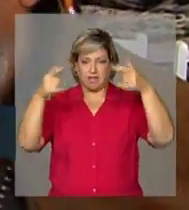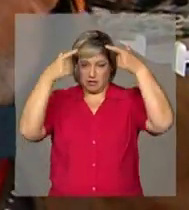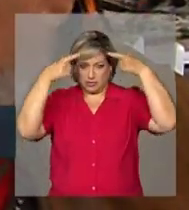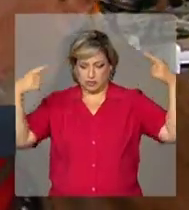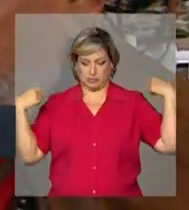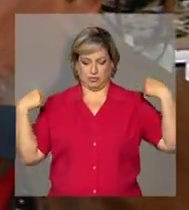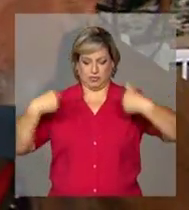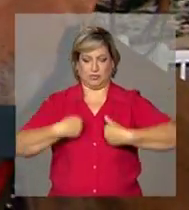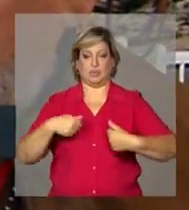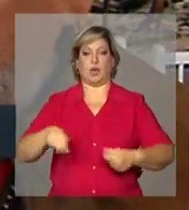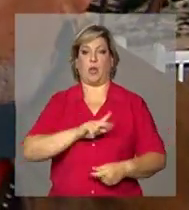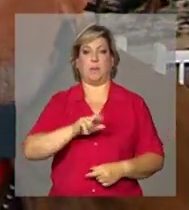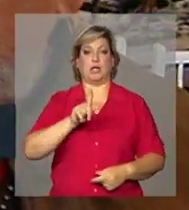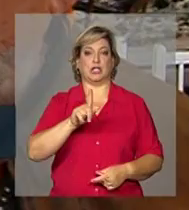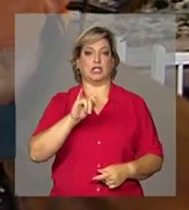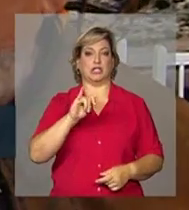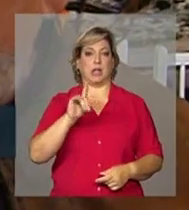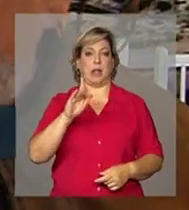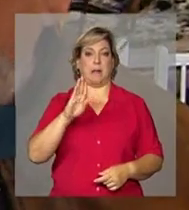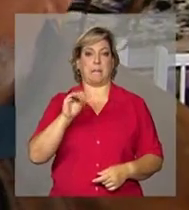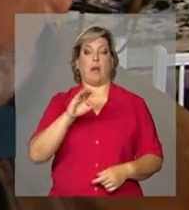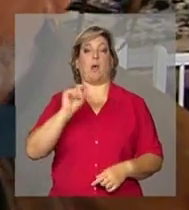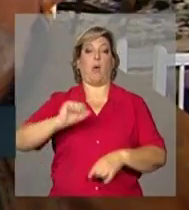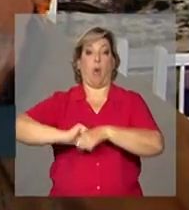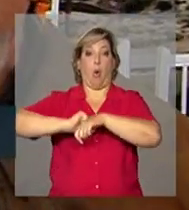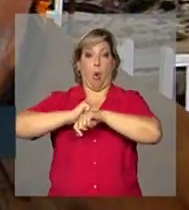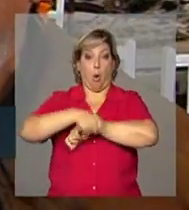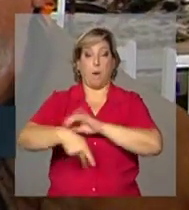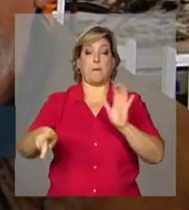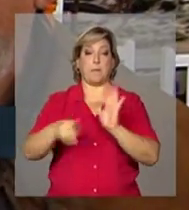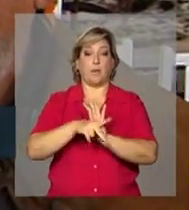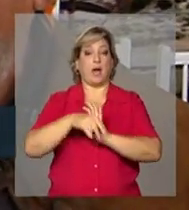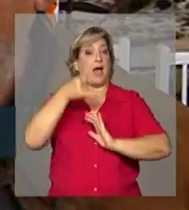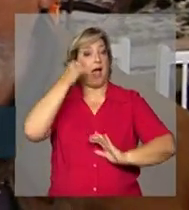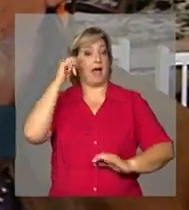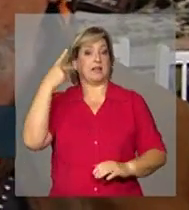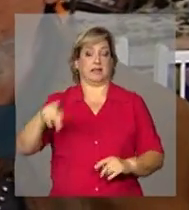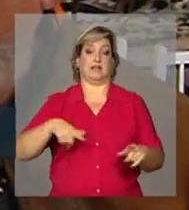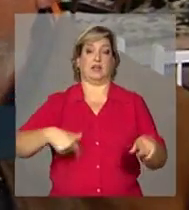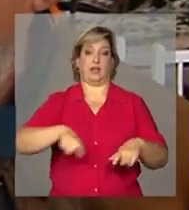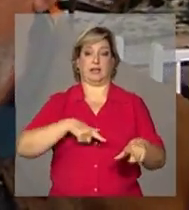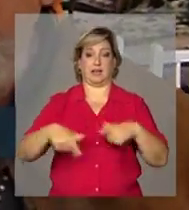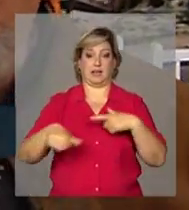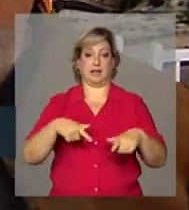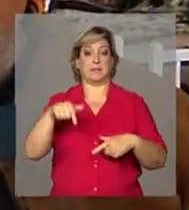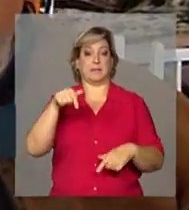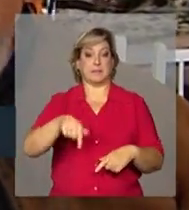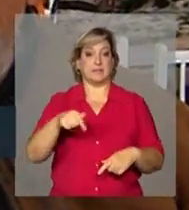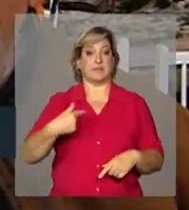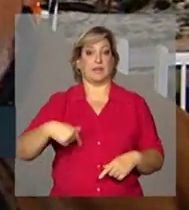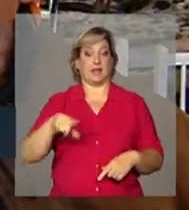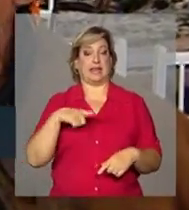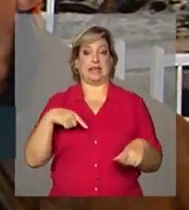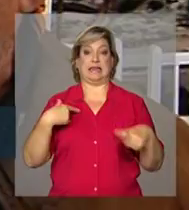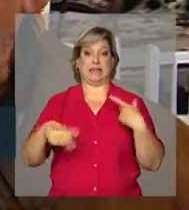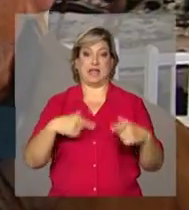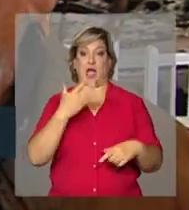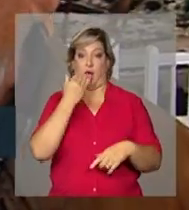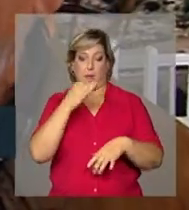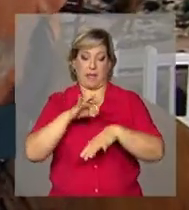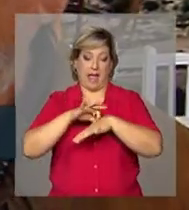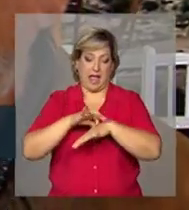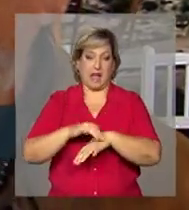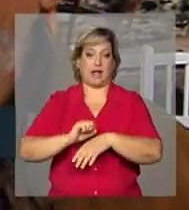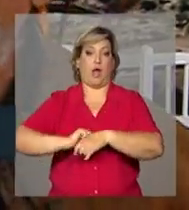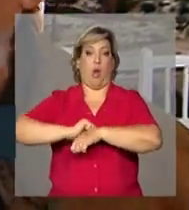Porque isso aqui é o gibão, feito do couro do próprio gado que nós trabalha. Porque aqui faz que nem aquela história. Nós comemos a carne e usamos o couro